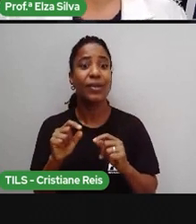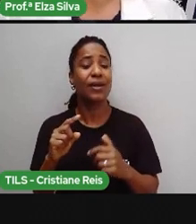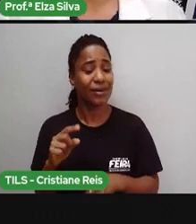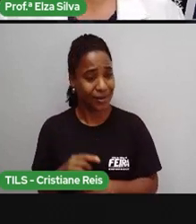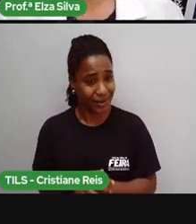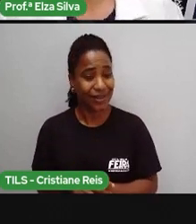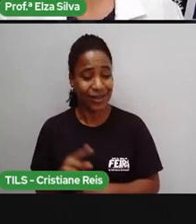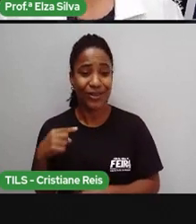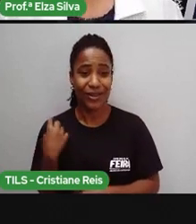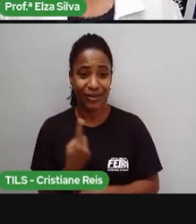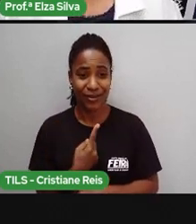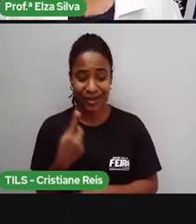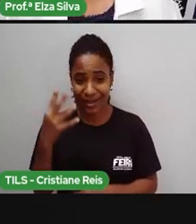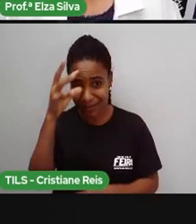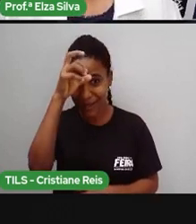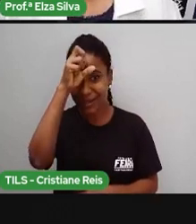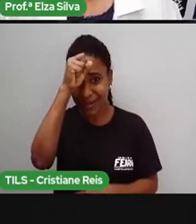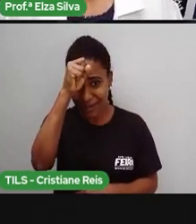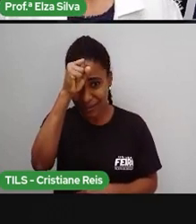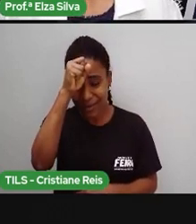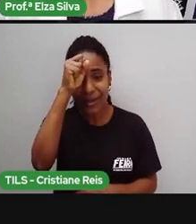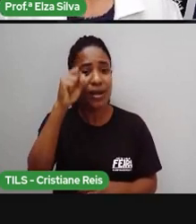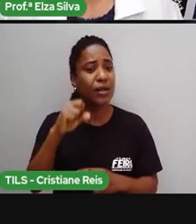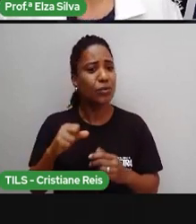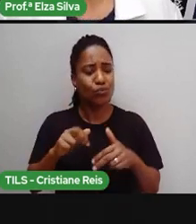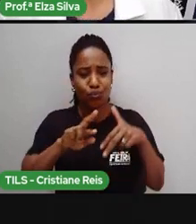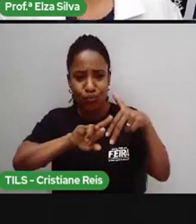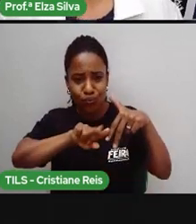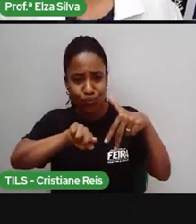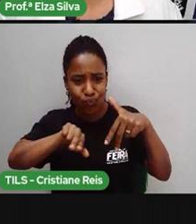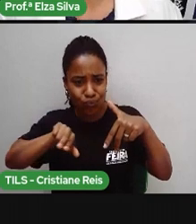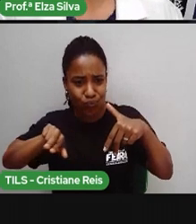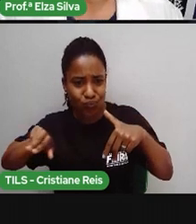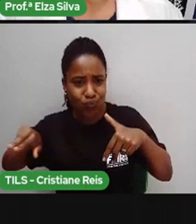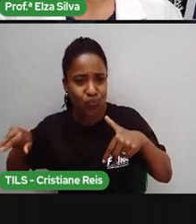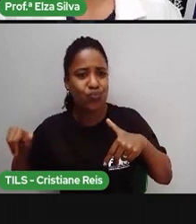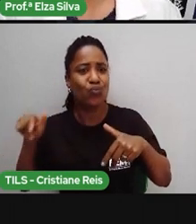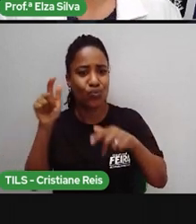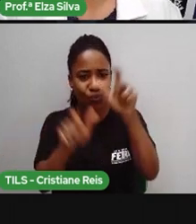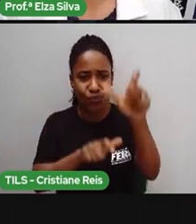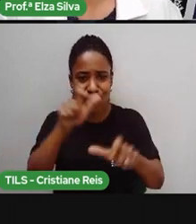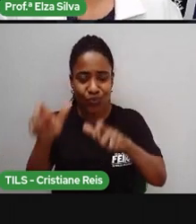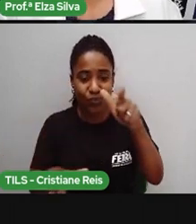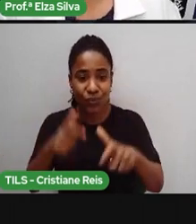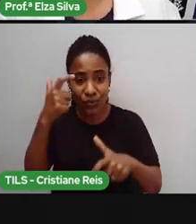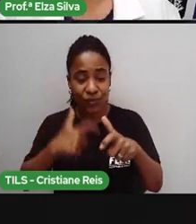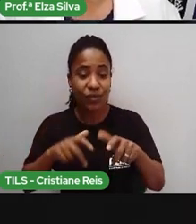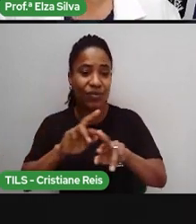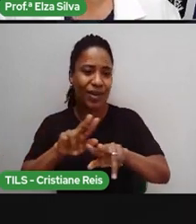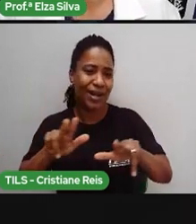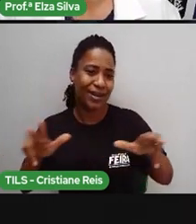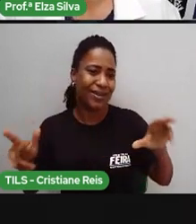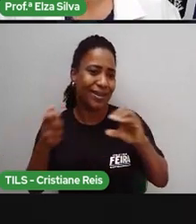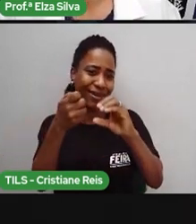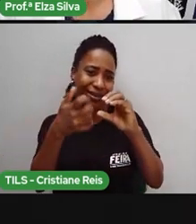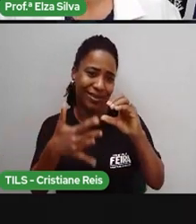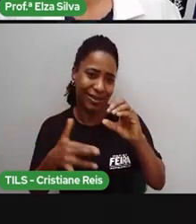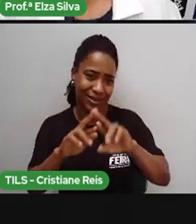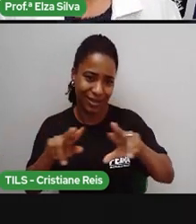diferentes em muitos aspectos. a diferença é algo natural do ser humano e visível.